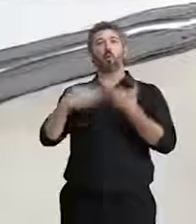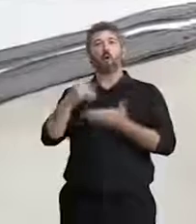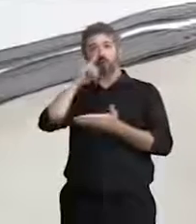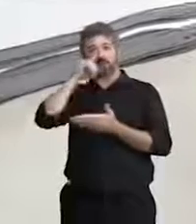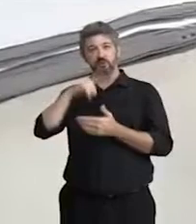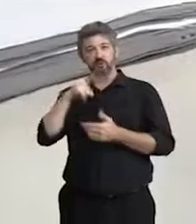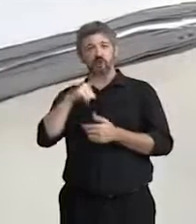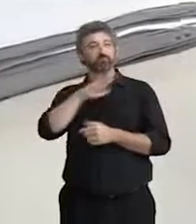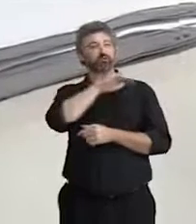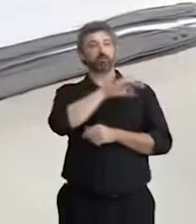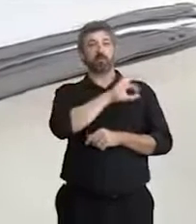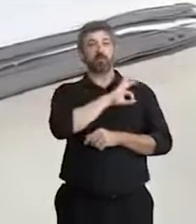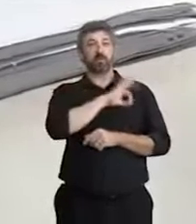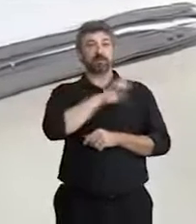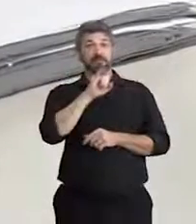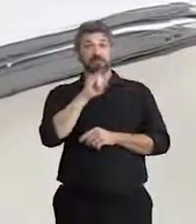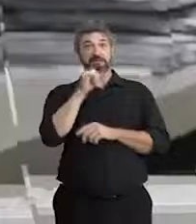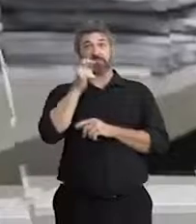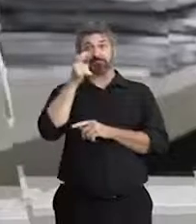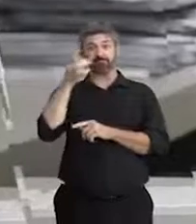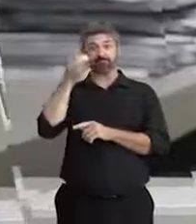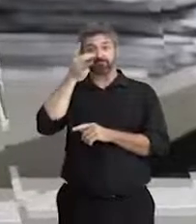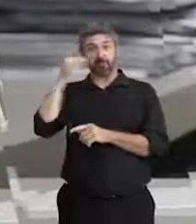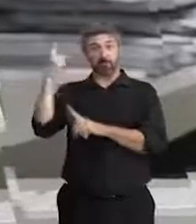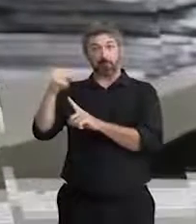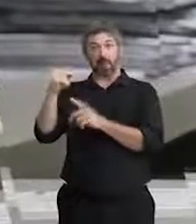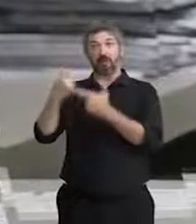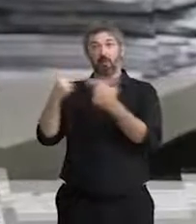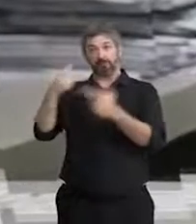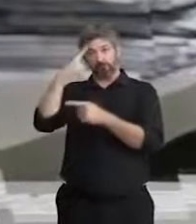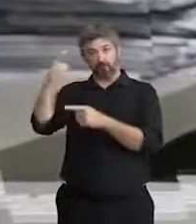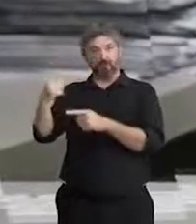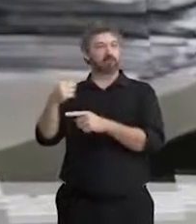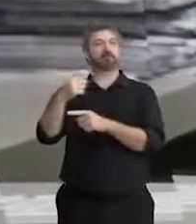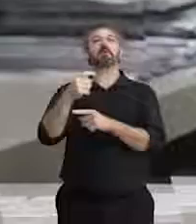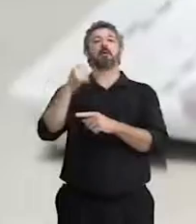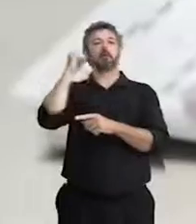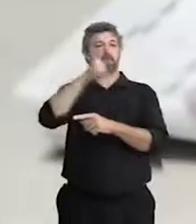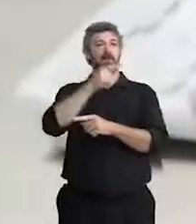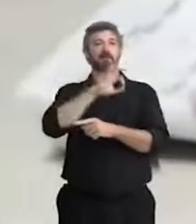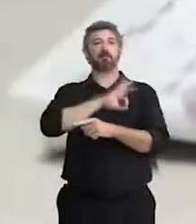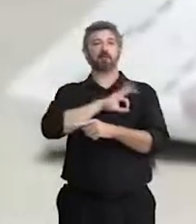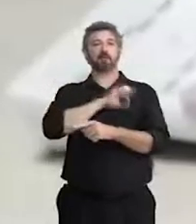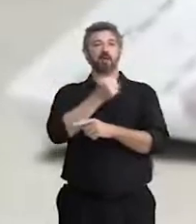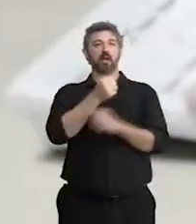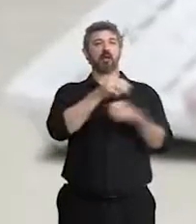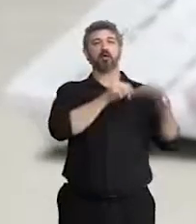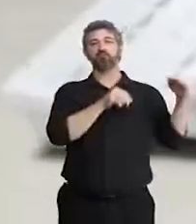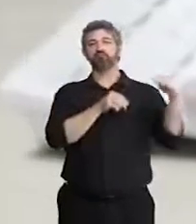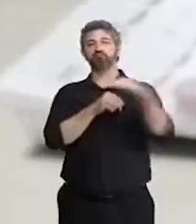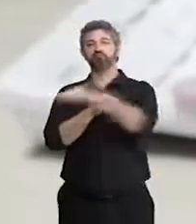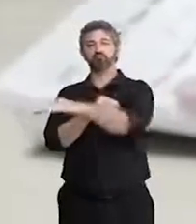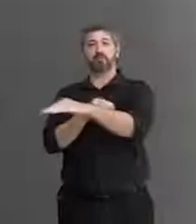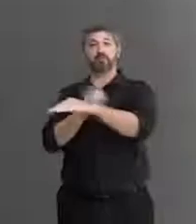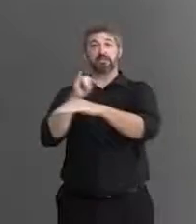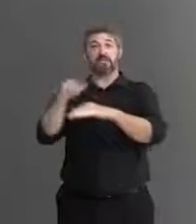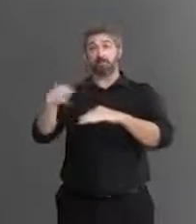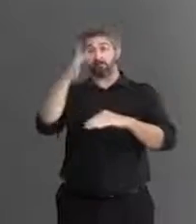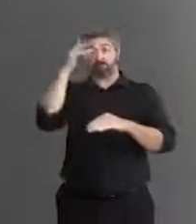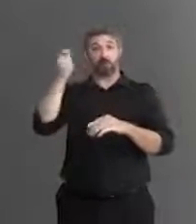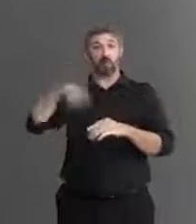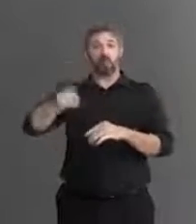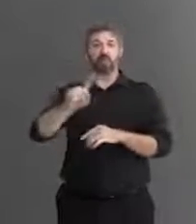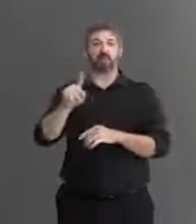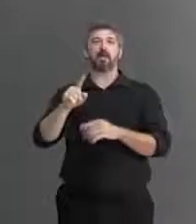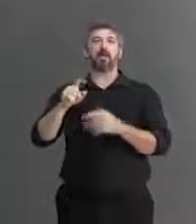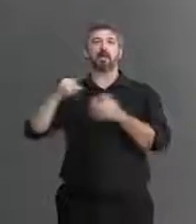Manhoaçu, venceu o prêmio Inovare 2021 na categoria Justiça e Cidadania. A